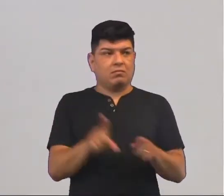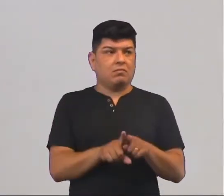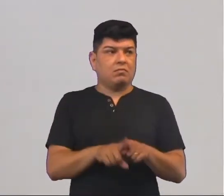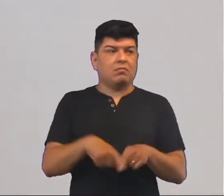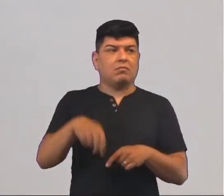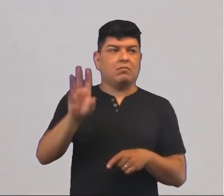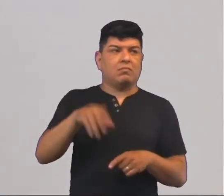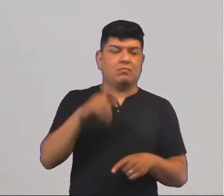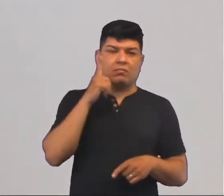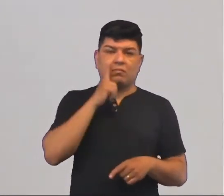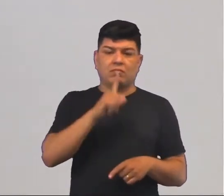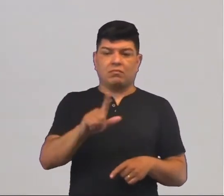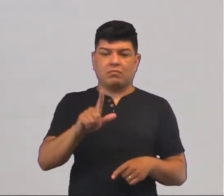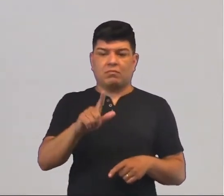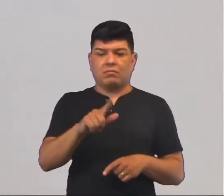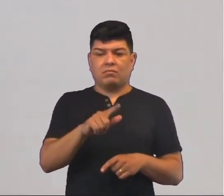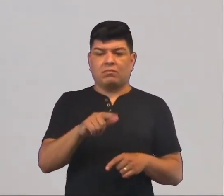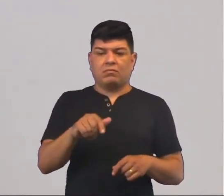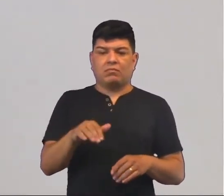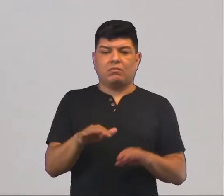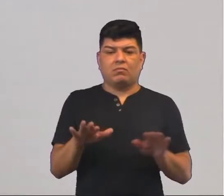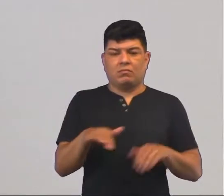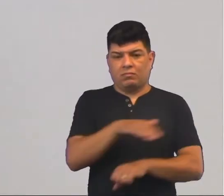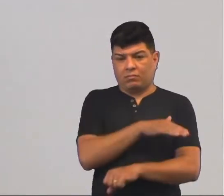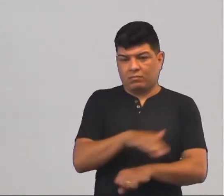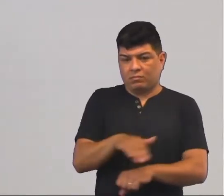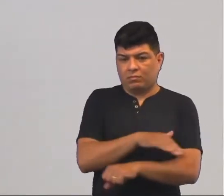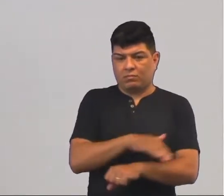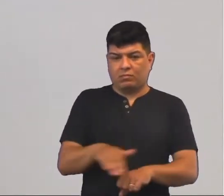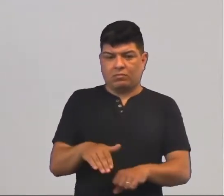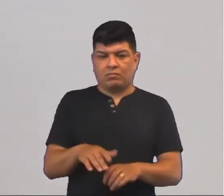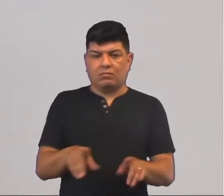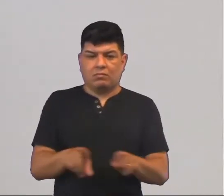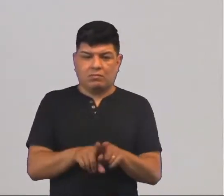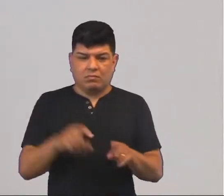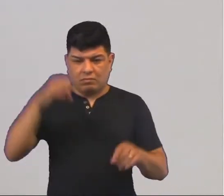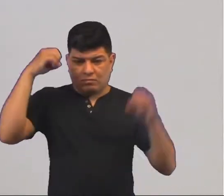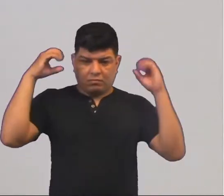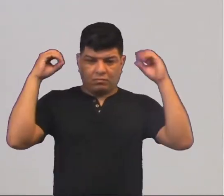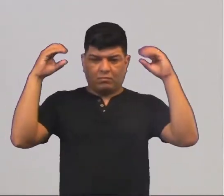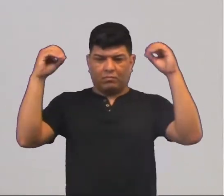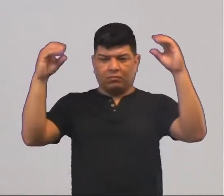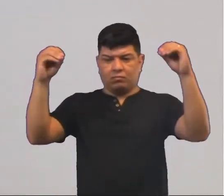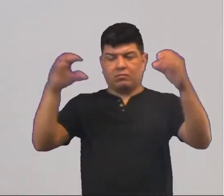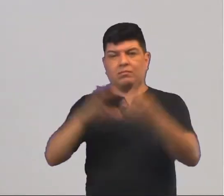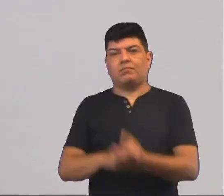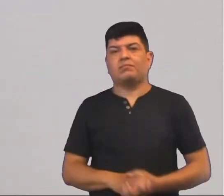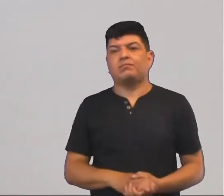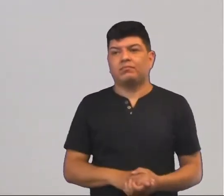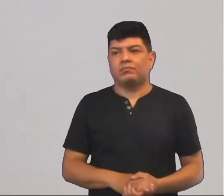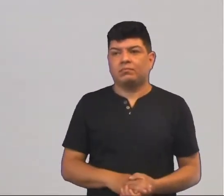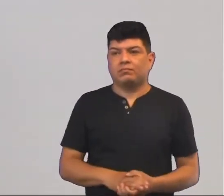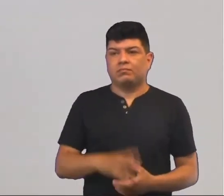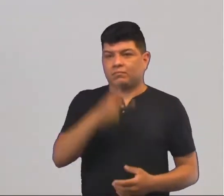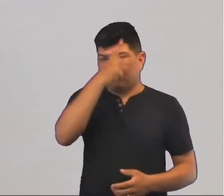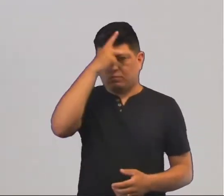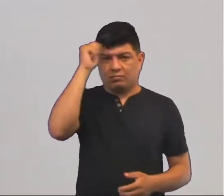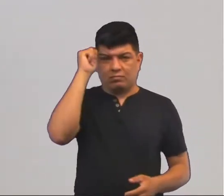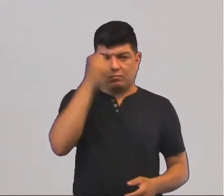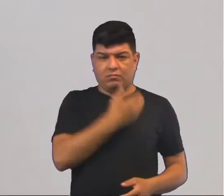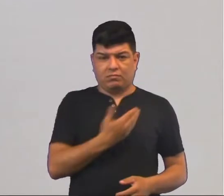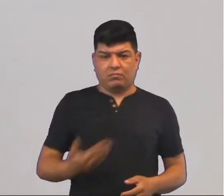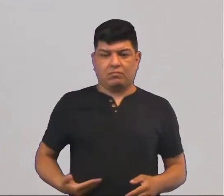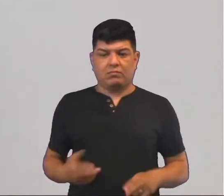quem é que vai conseguir asfaltar essas ruas, colocar o calçamento, a iluminação? Isso é a prefeitura, é o